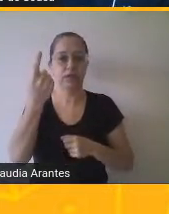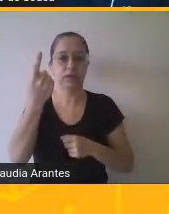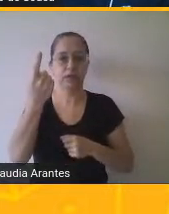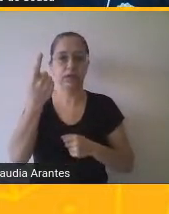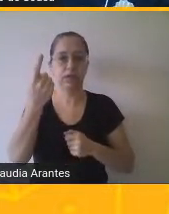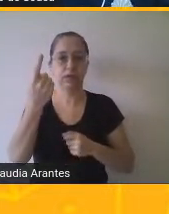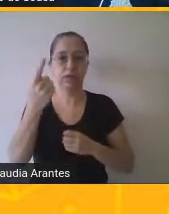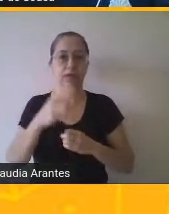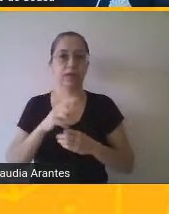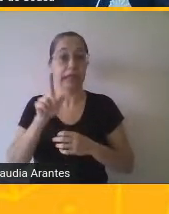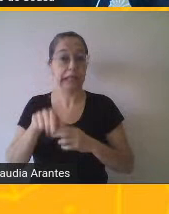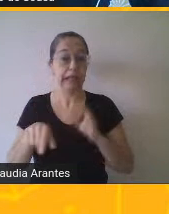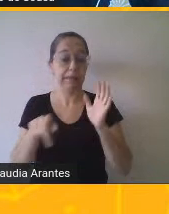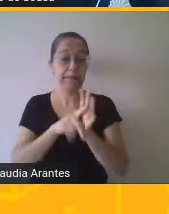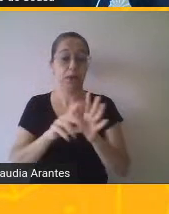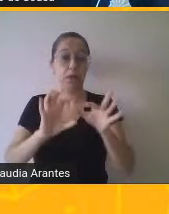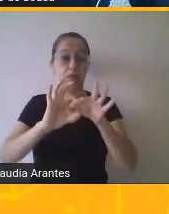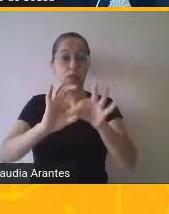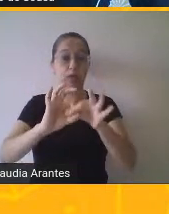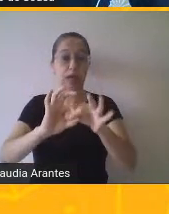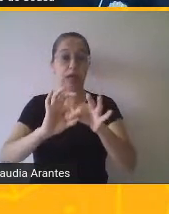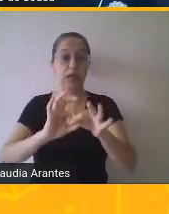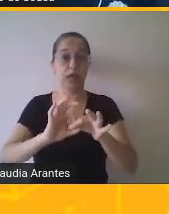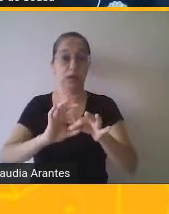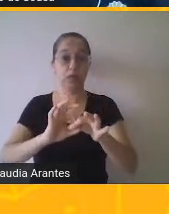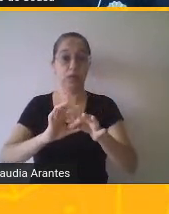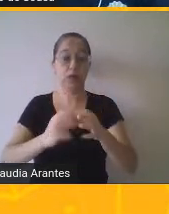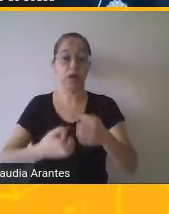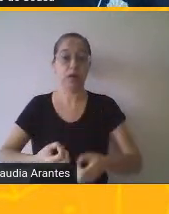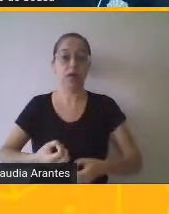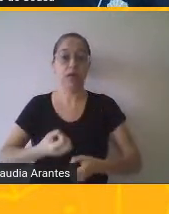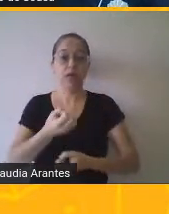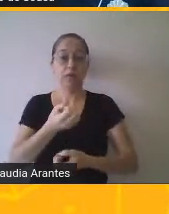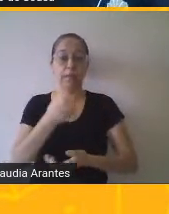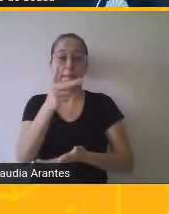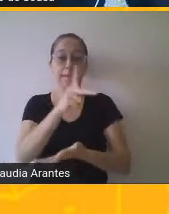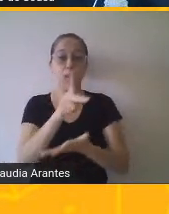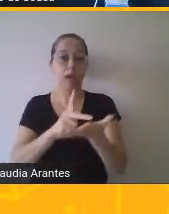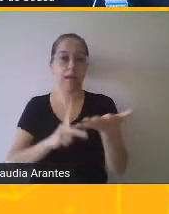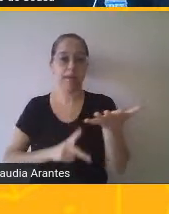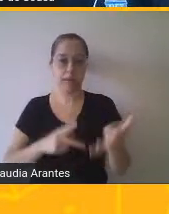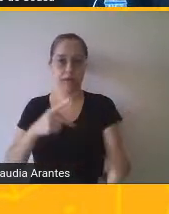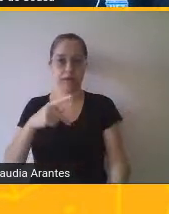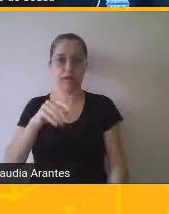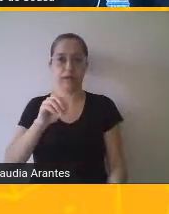os poemas em funções da linguagem. Quando a gente fala em